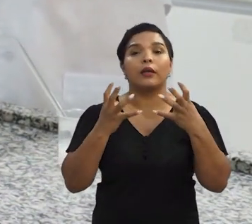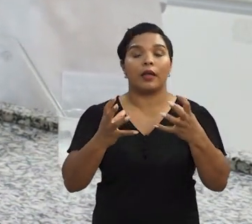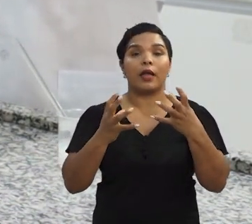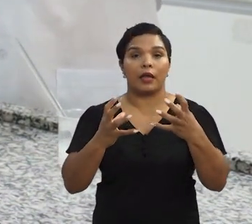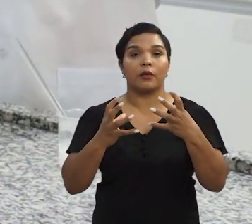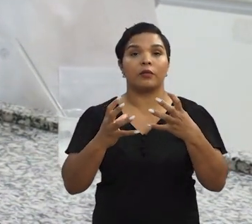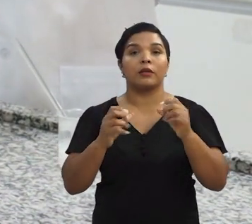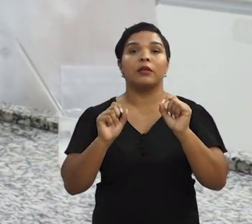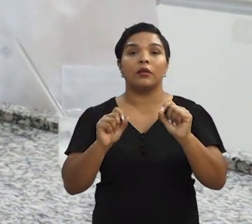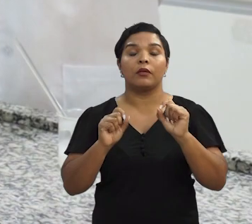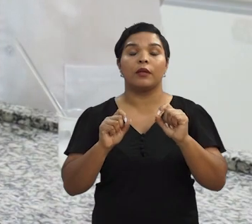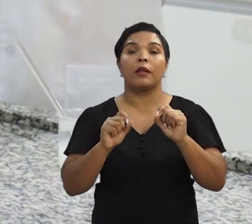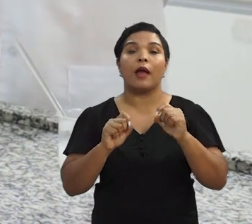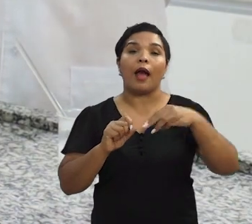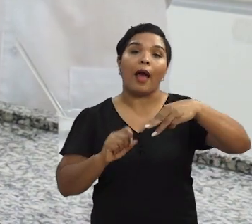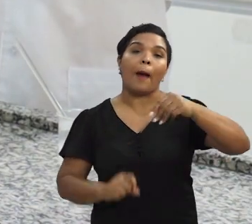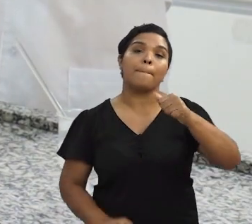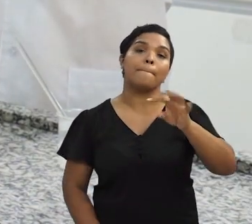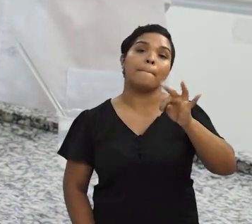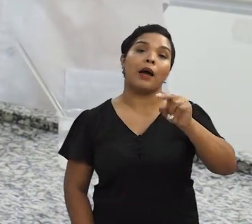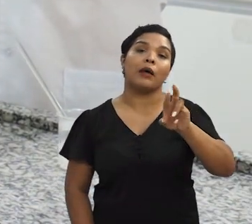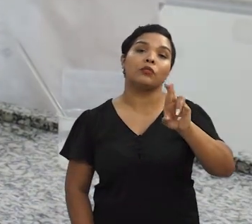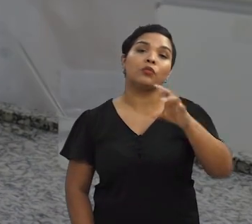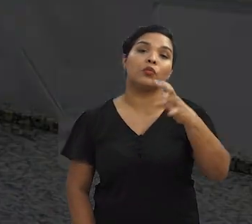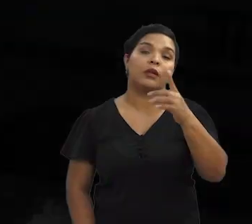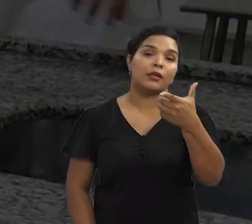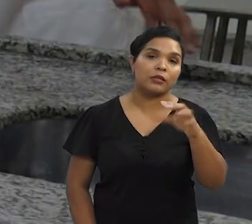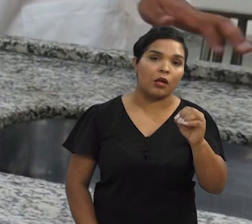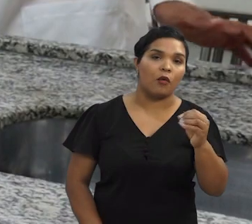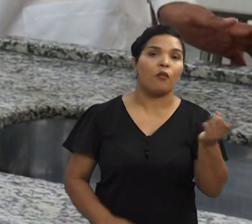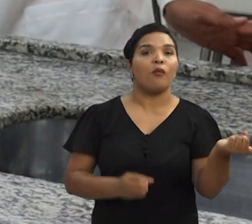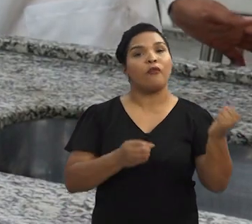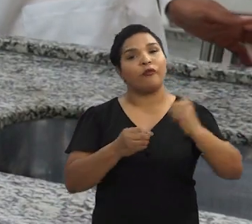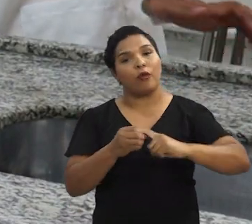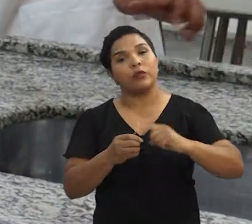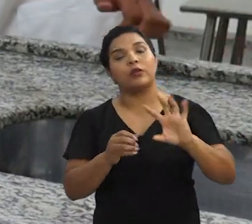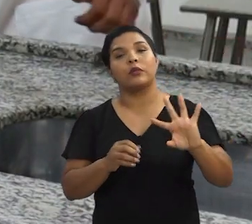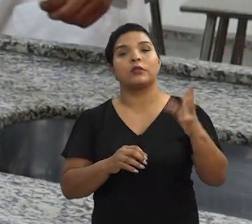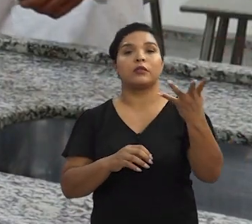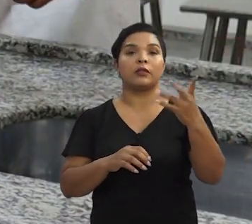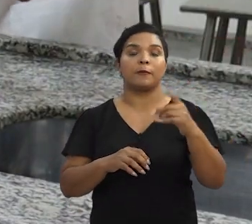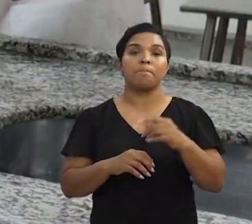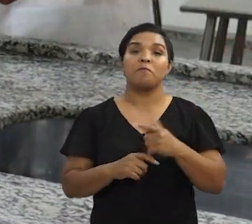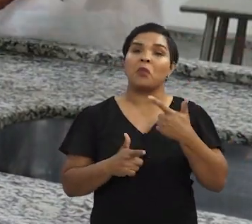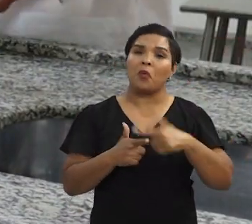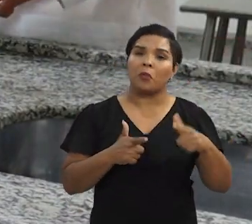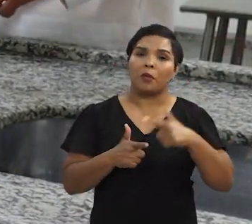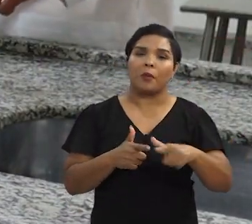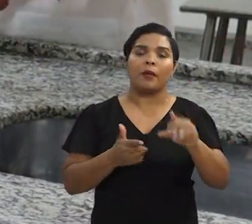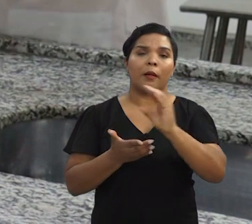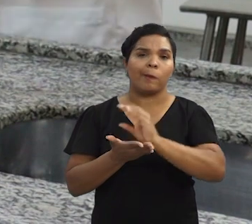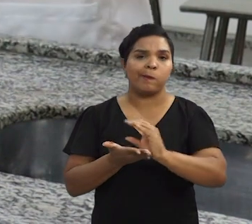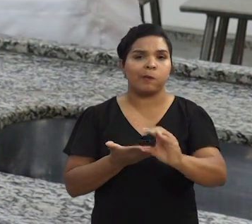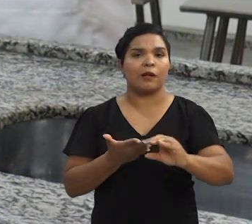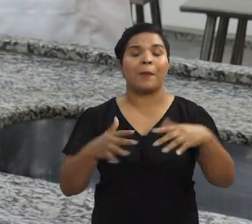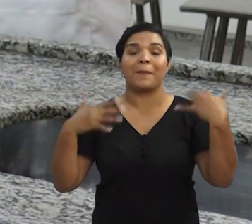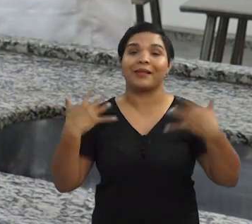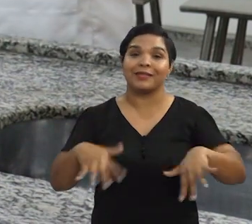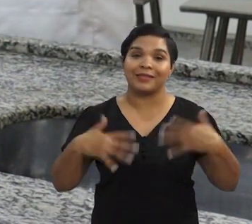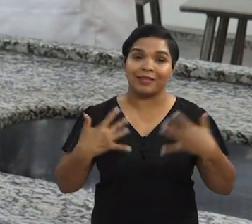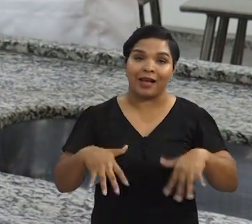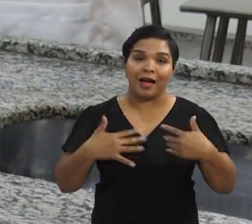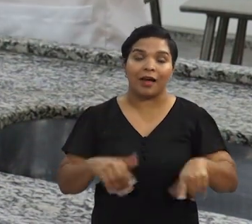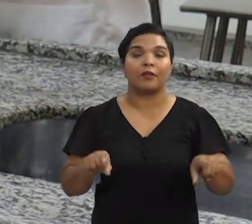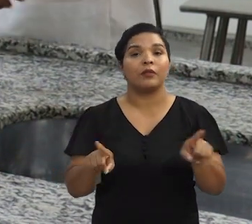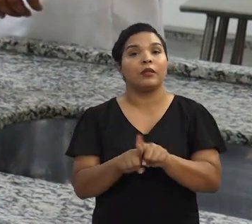quero que a maturação volte a acontecer. O grande problema, eu acho, é a questão do recurso, né? Que é muito mais